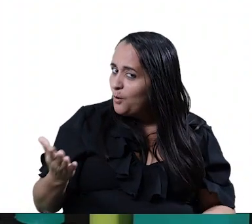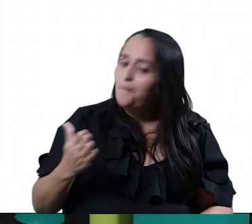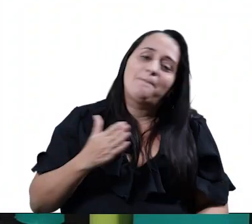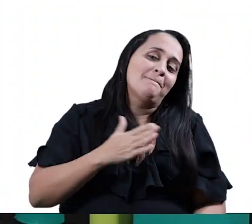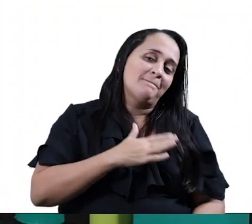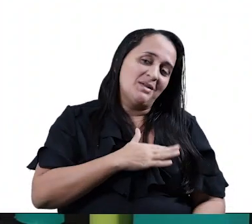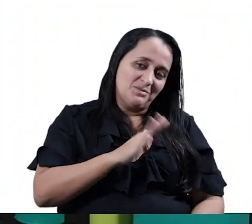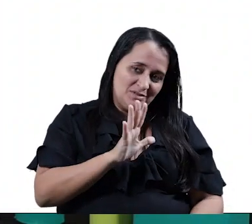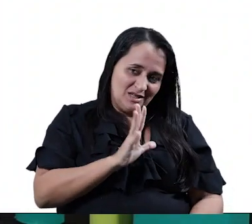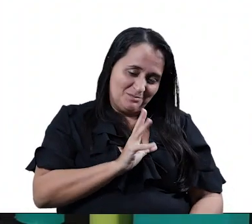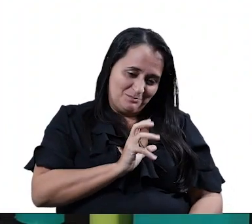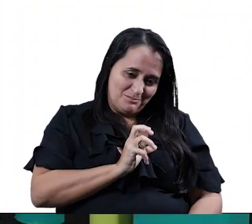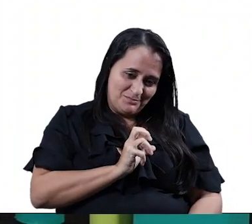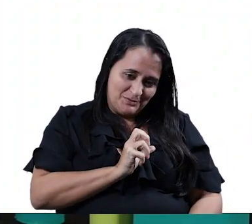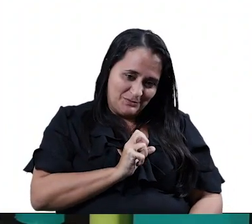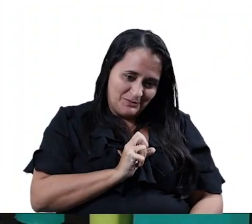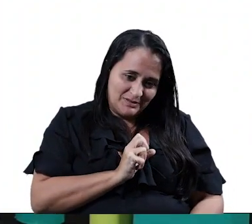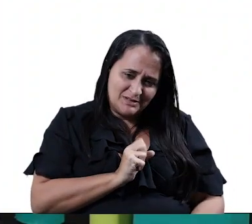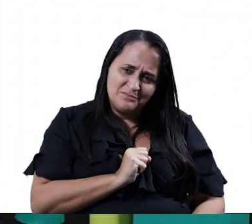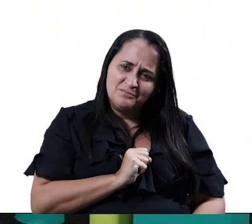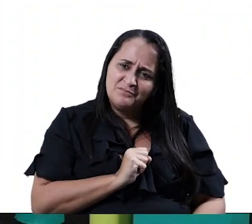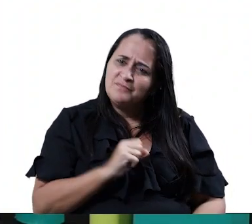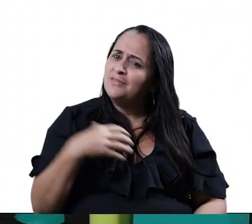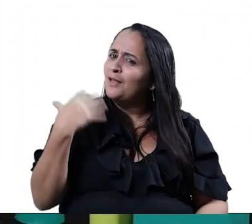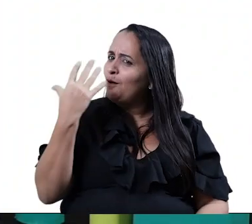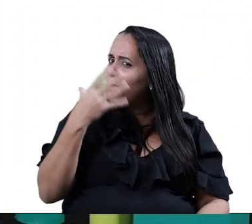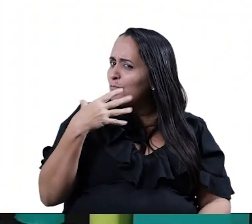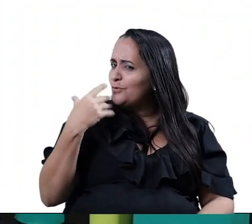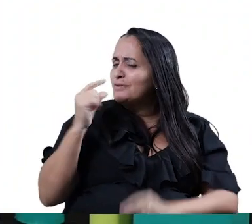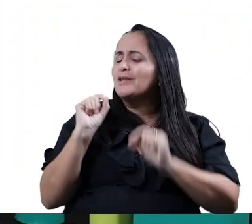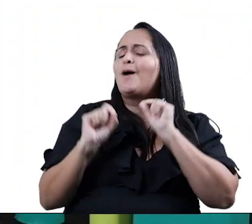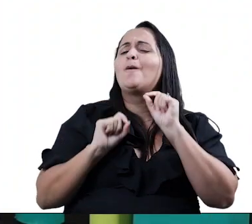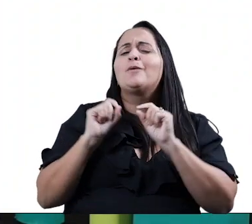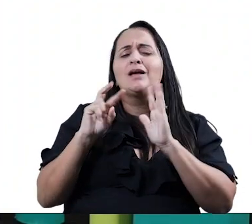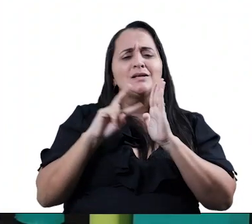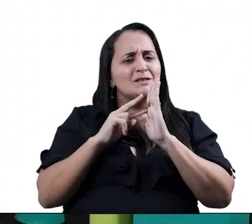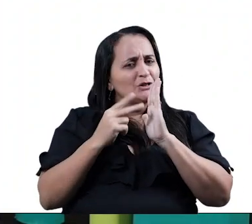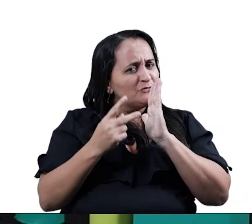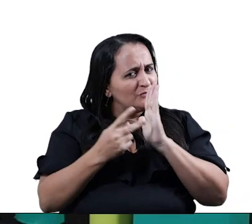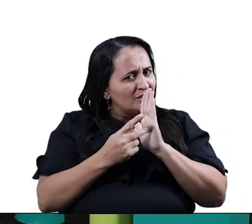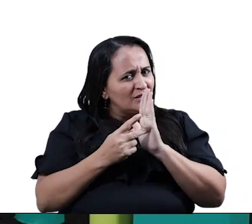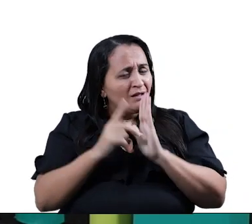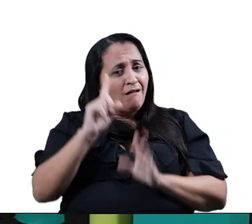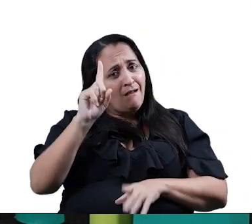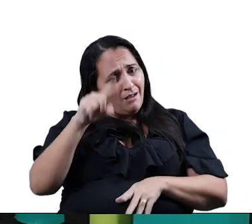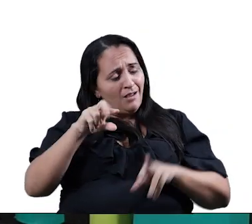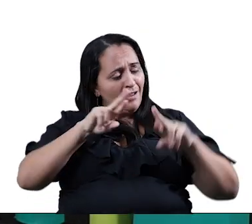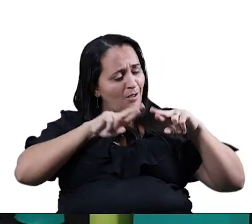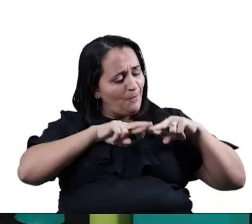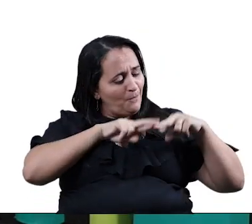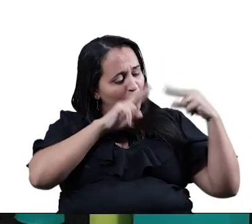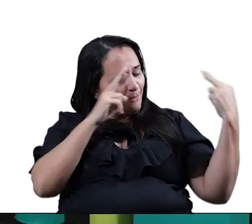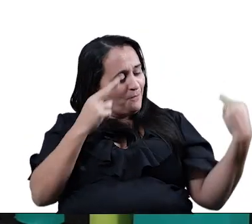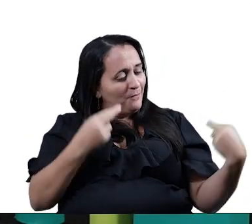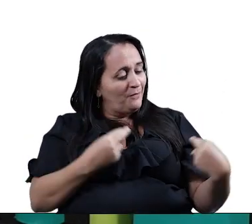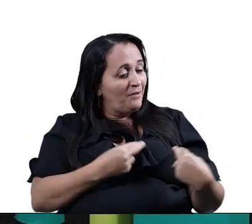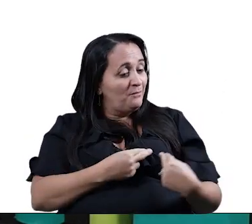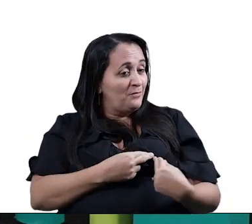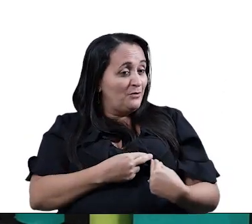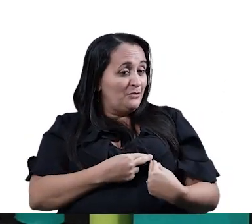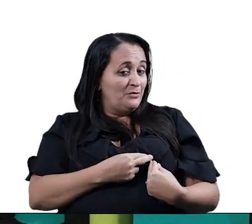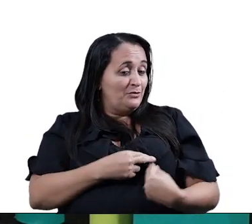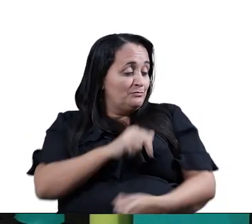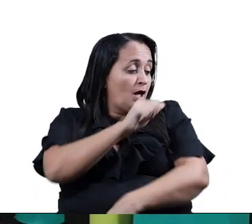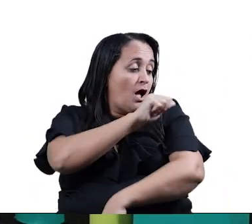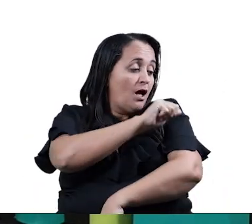alunos, essa canção é uma declaração de amor. Pode ser de um professor para um aluno, de um